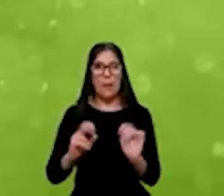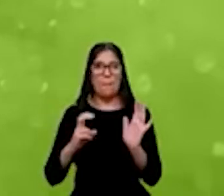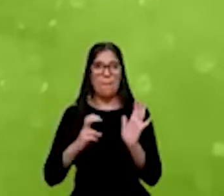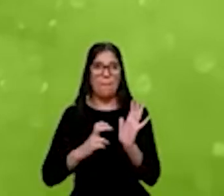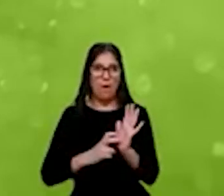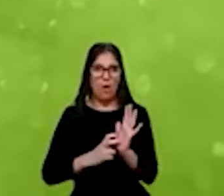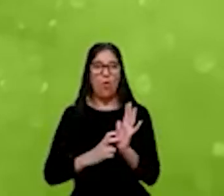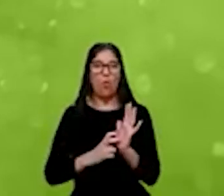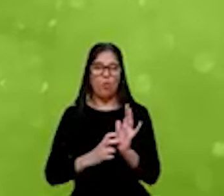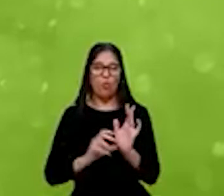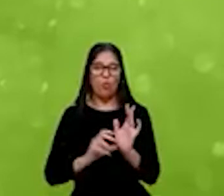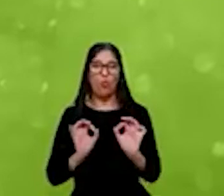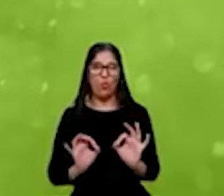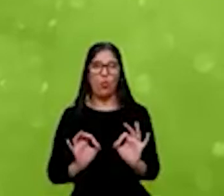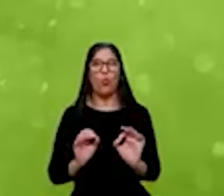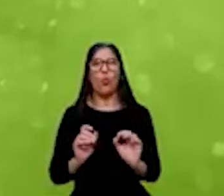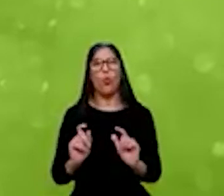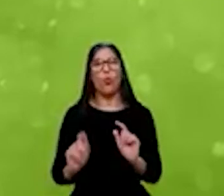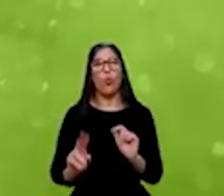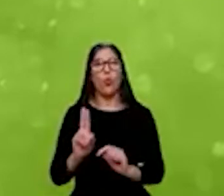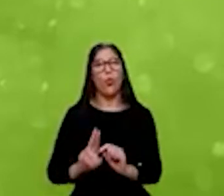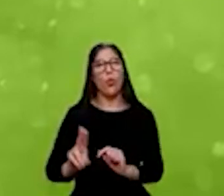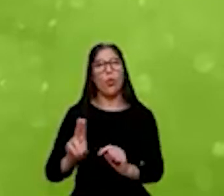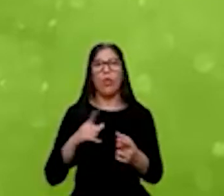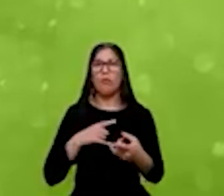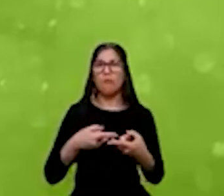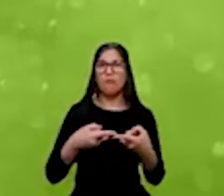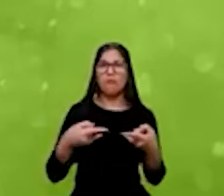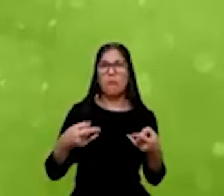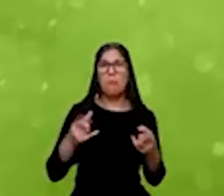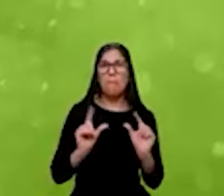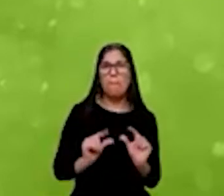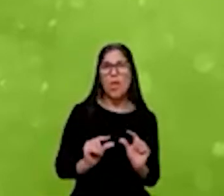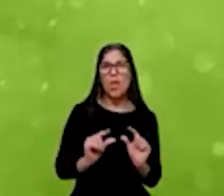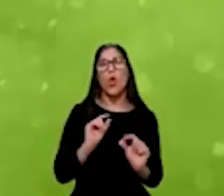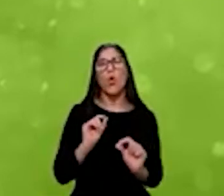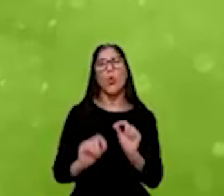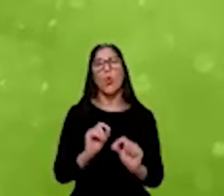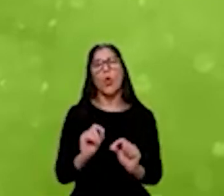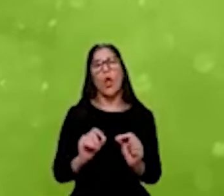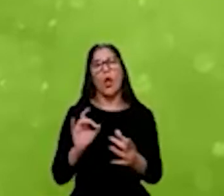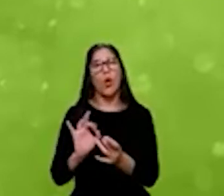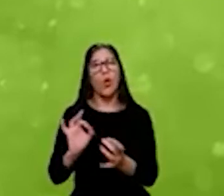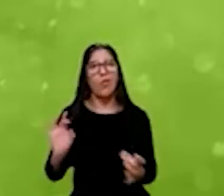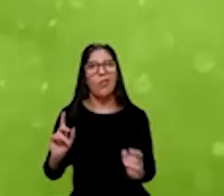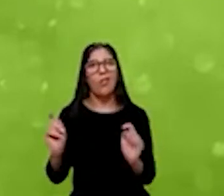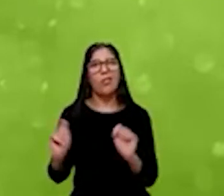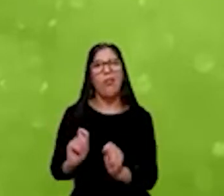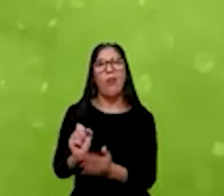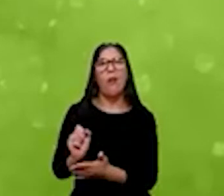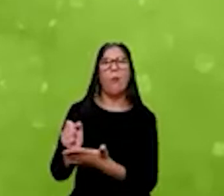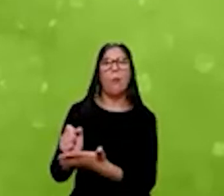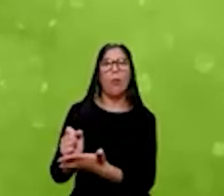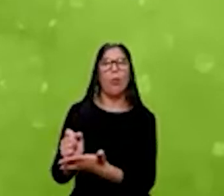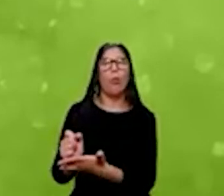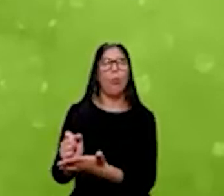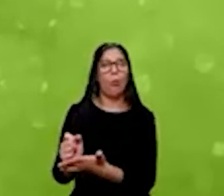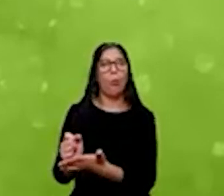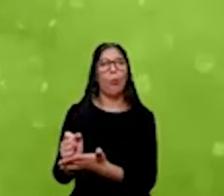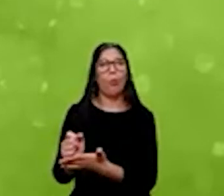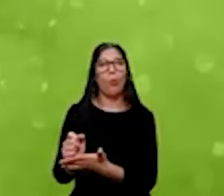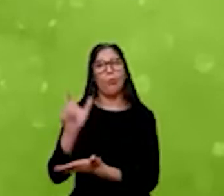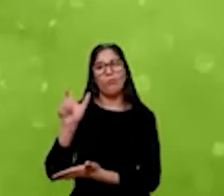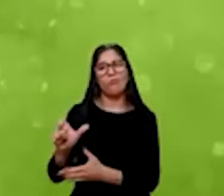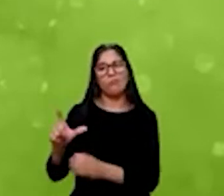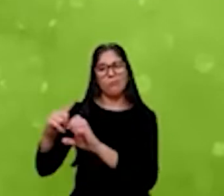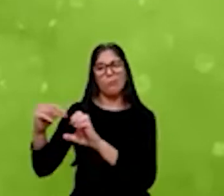a ter tickets menores e, consequentemente, apoiar o empreendedor